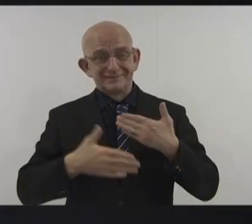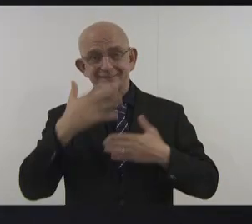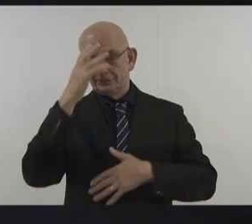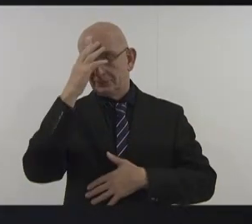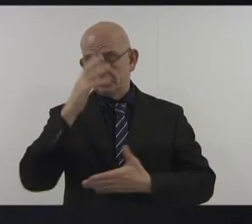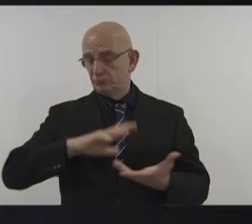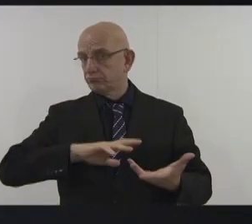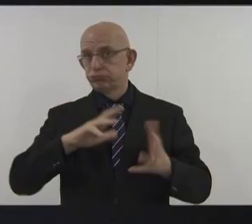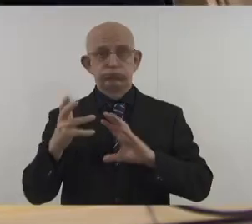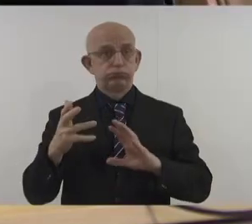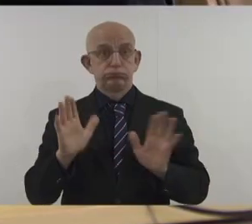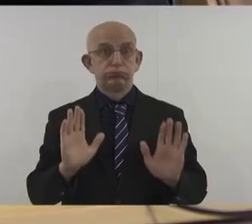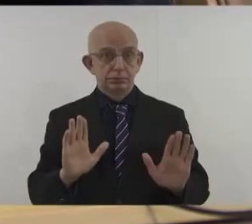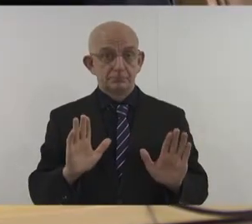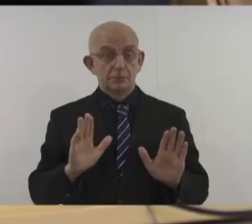Thank you,